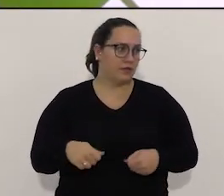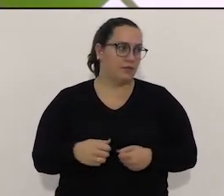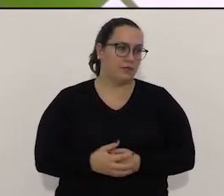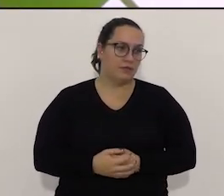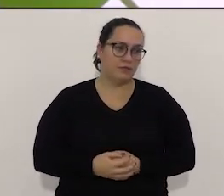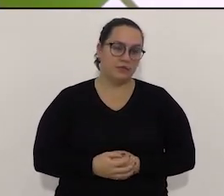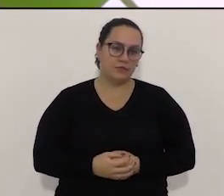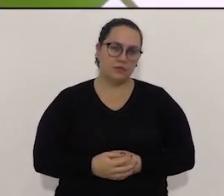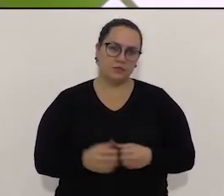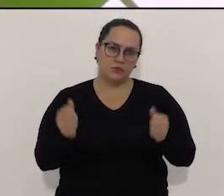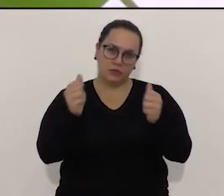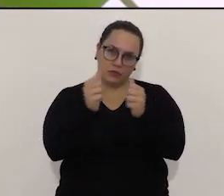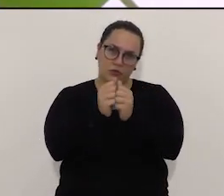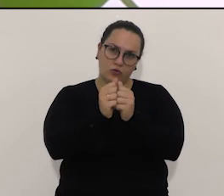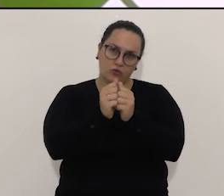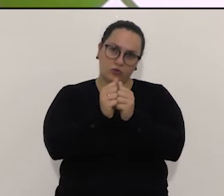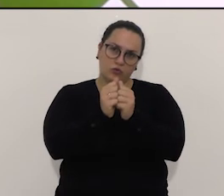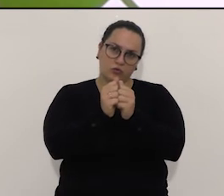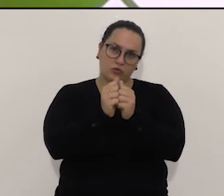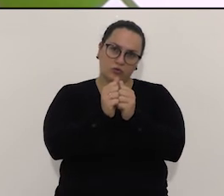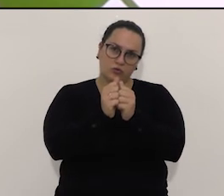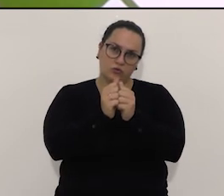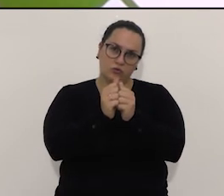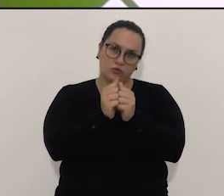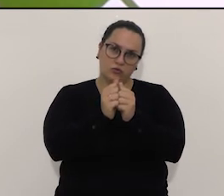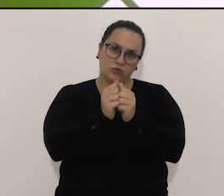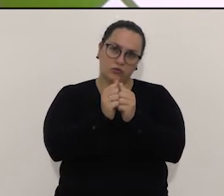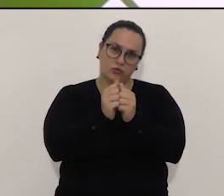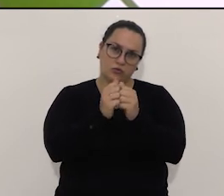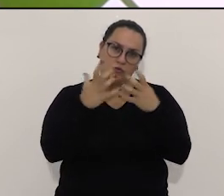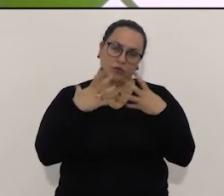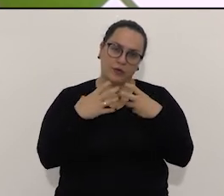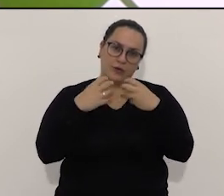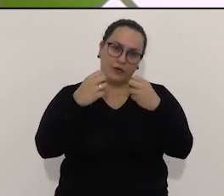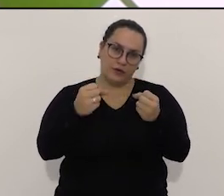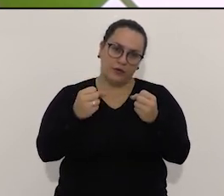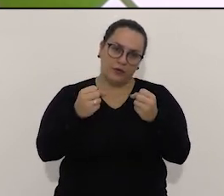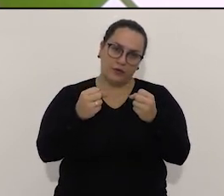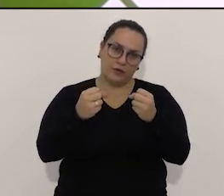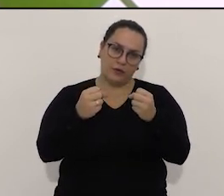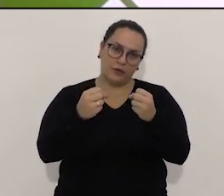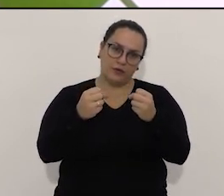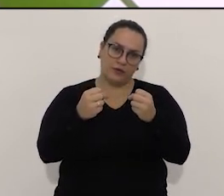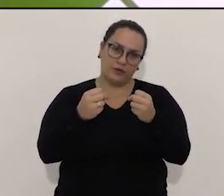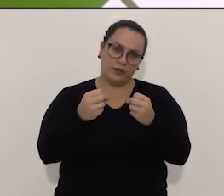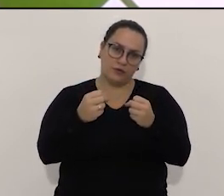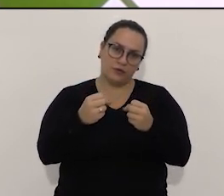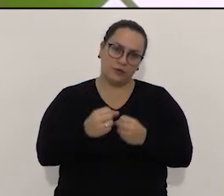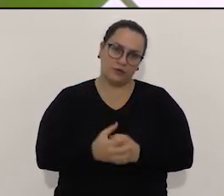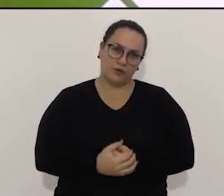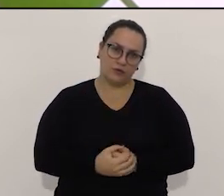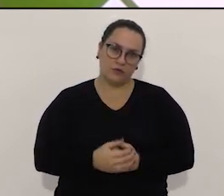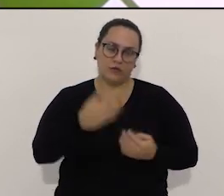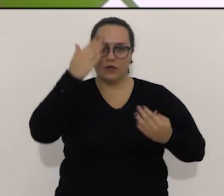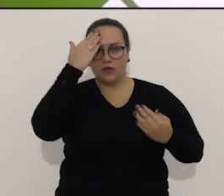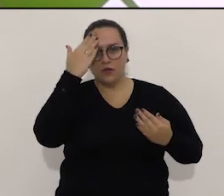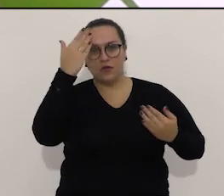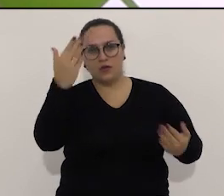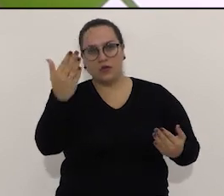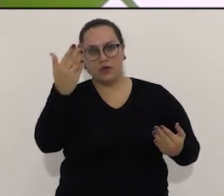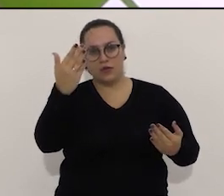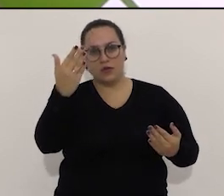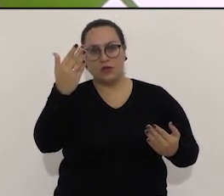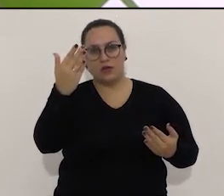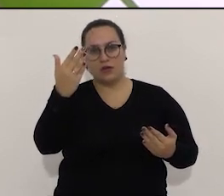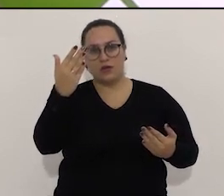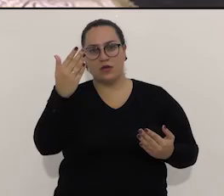antenados com isso. Eu queria, nesses meus... Um minuto que me resta, agradecer muito